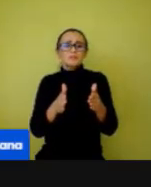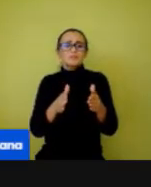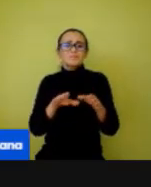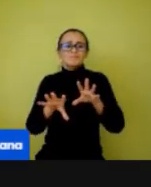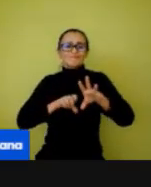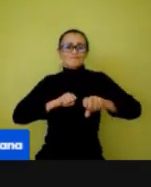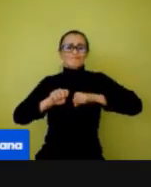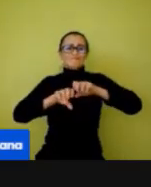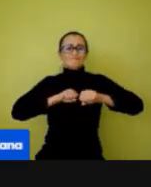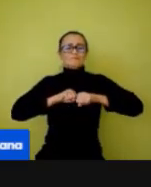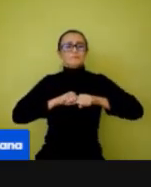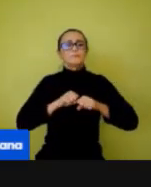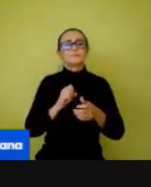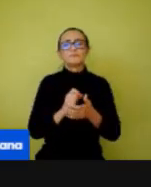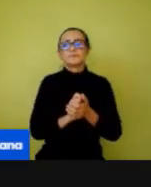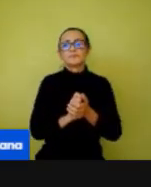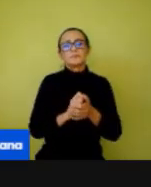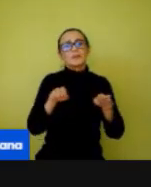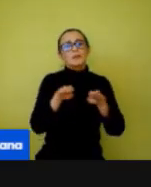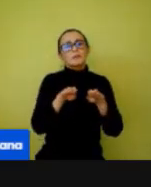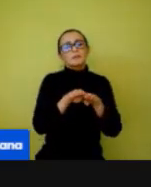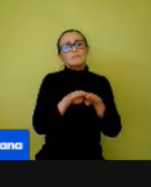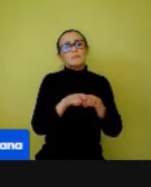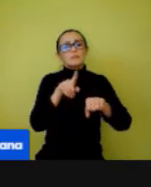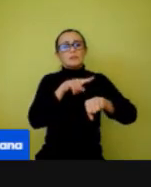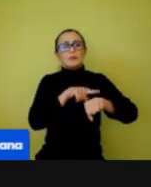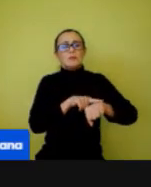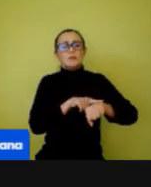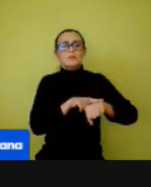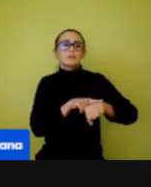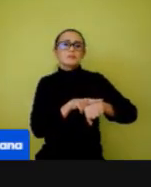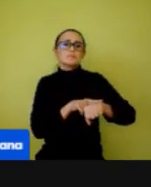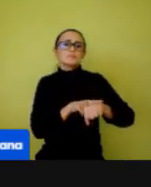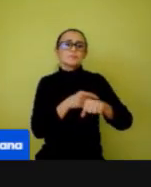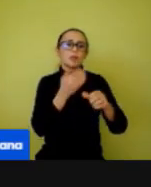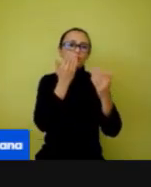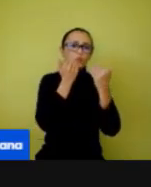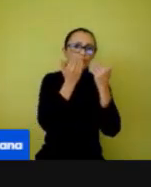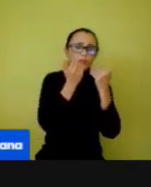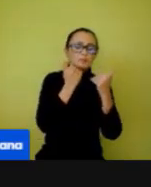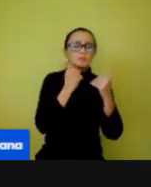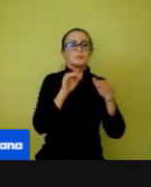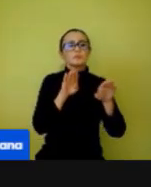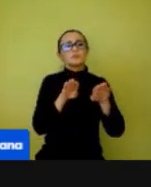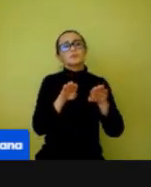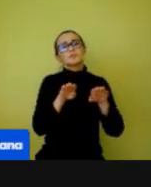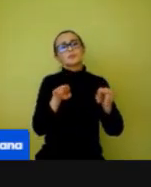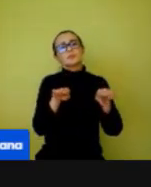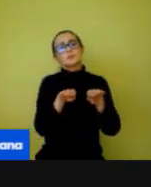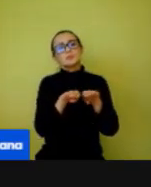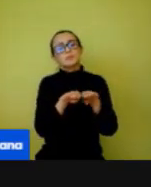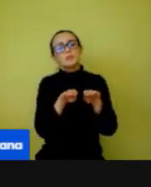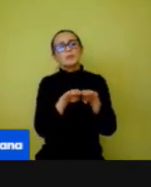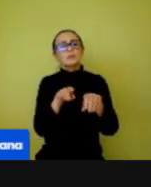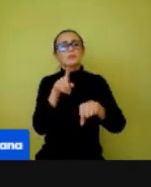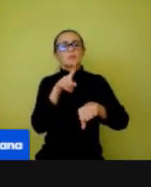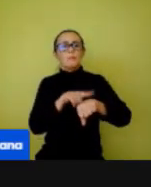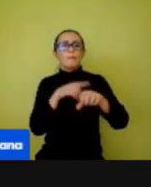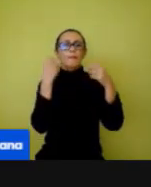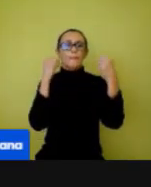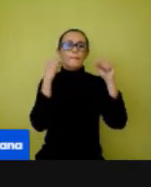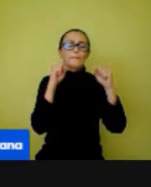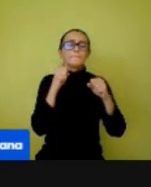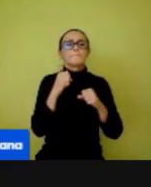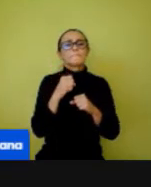hora do lanche, ou então, a hora da educação física. Vamos supor que, naquele dia, ele se esforçou um pouquinho